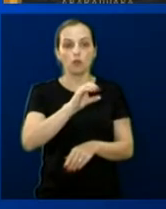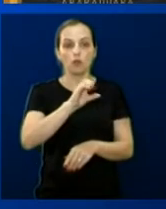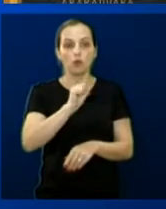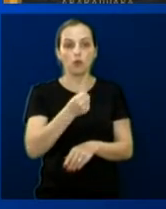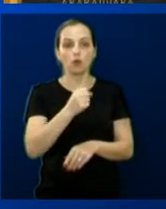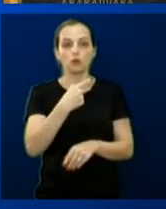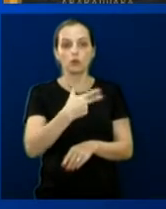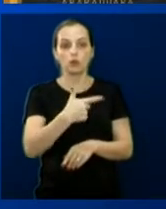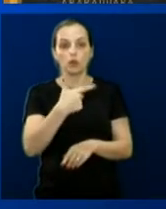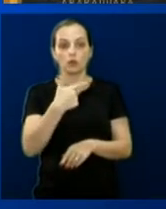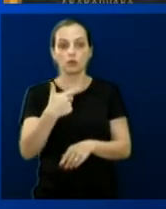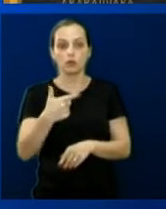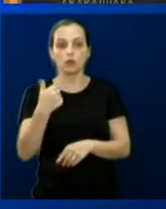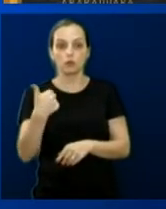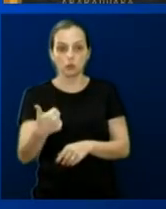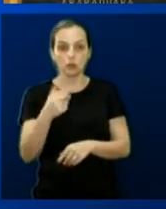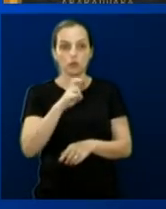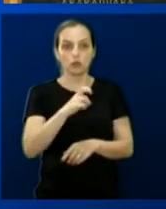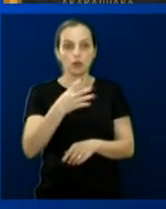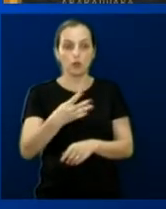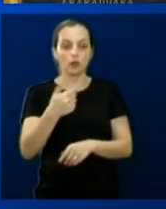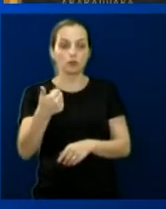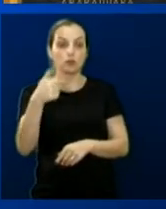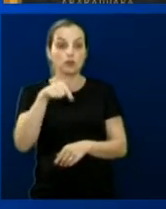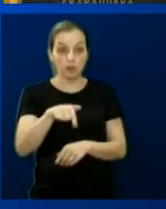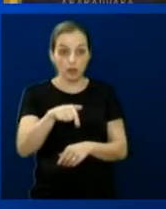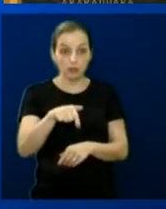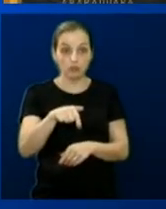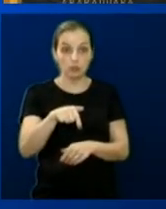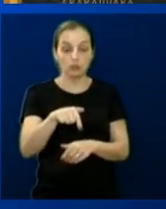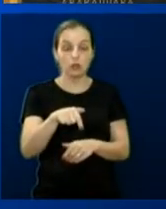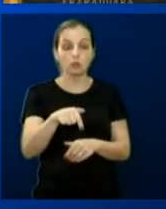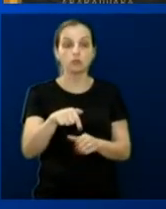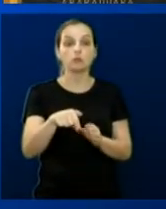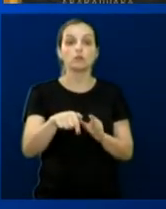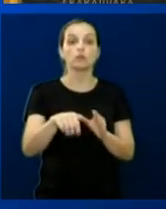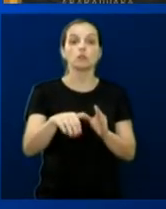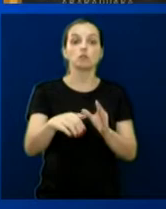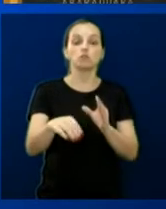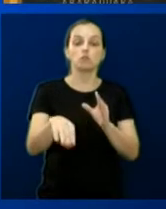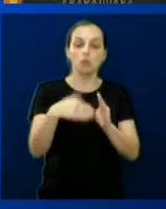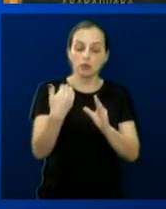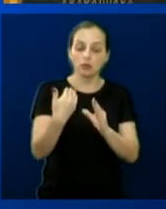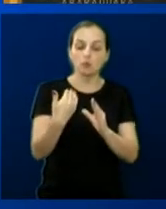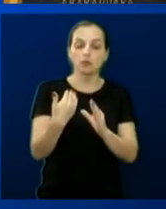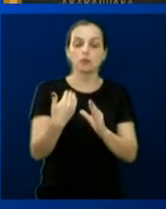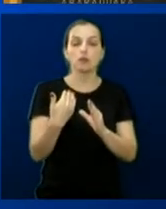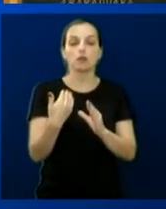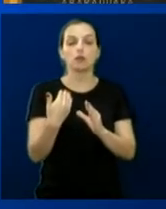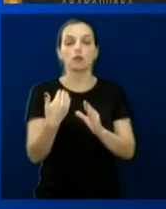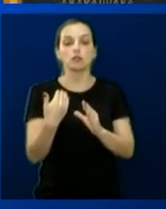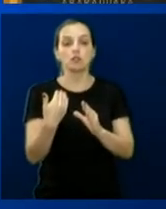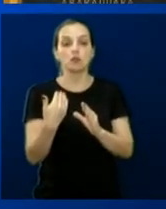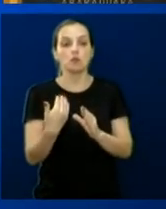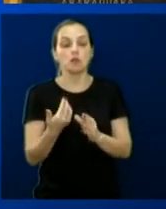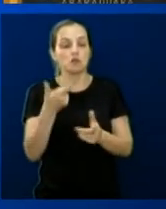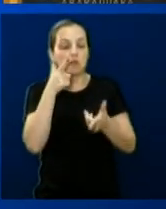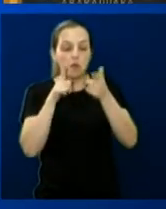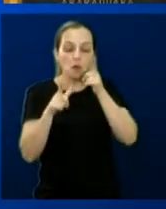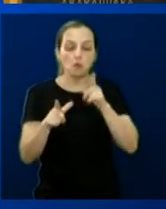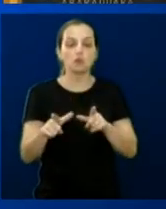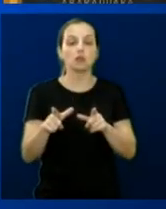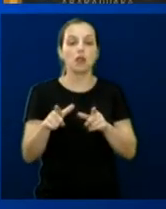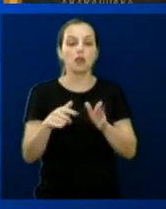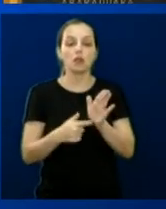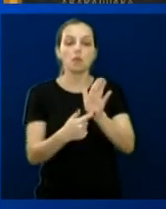982215417, para que a população possa enviar para nós as demandas quando não podem vir até a Câmara Municipal ou quando não conseguem mandar pelo Facebook.